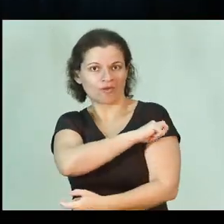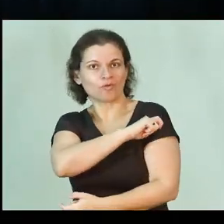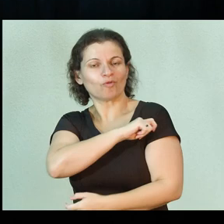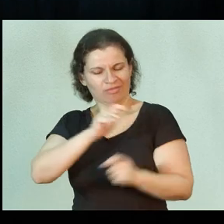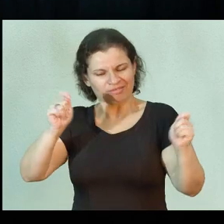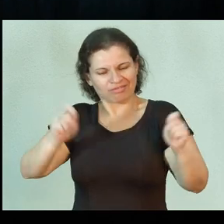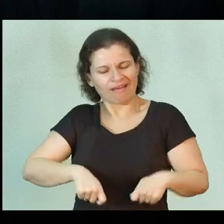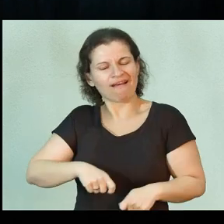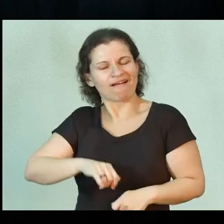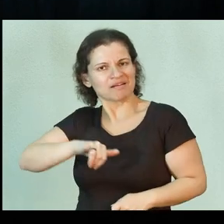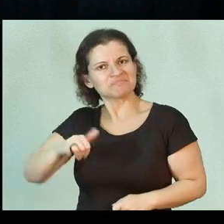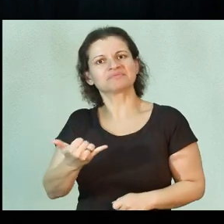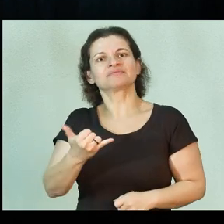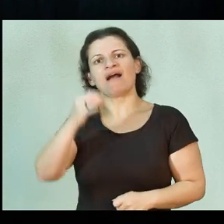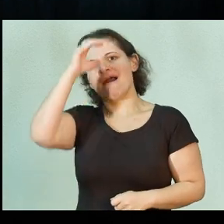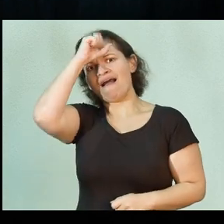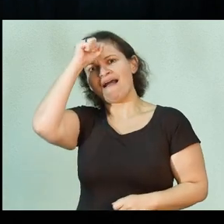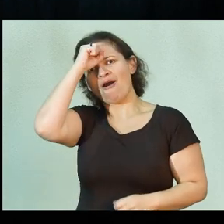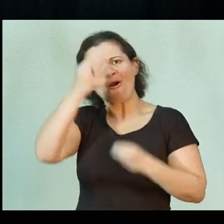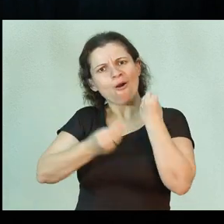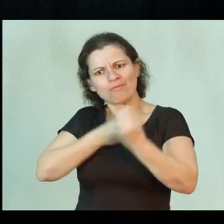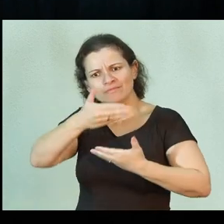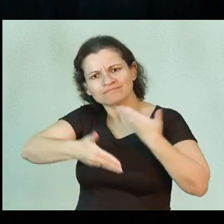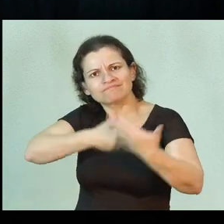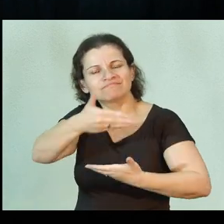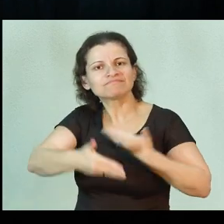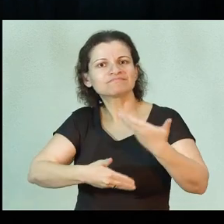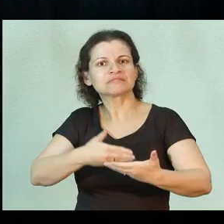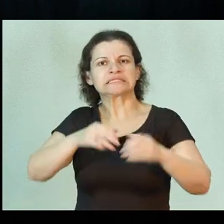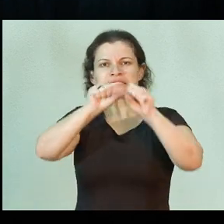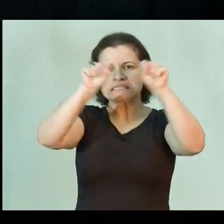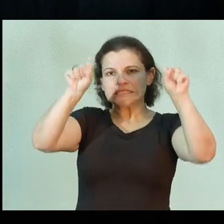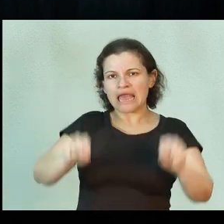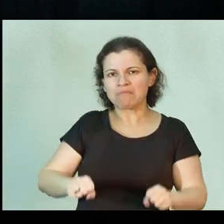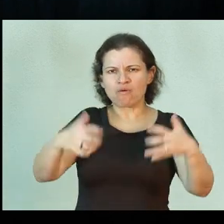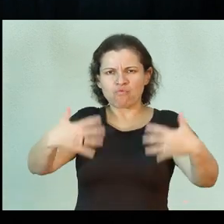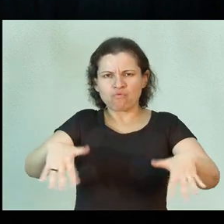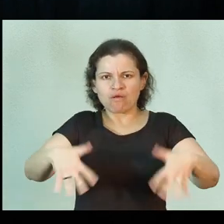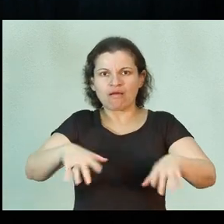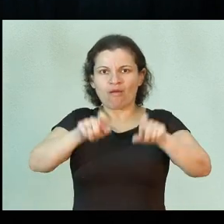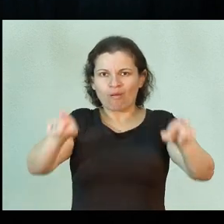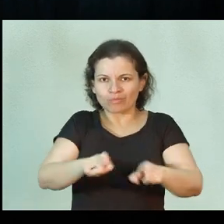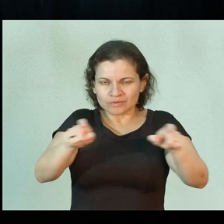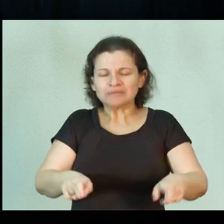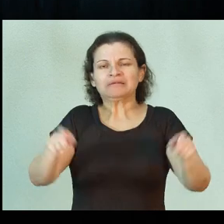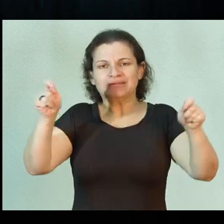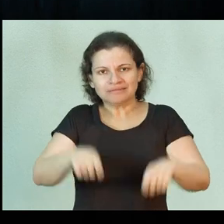tem chance de aprender como desenvolver grandes sistemas de computação,